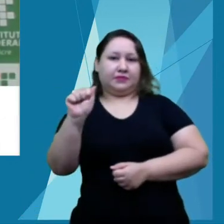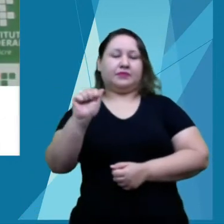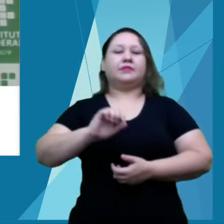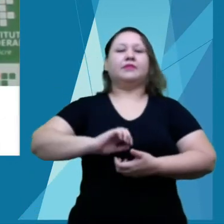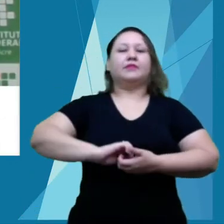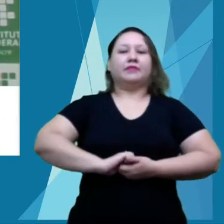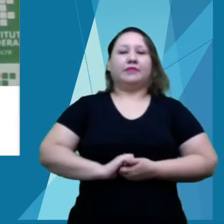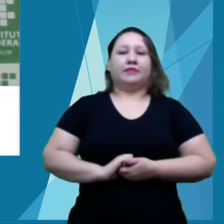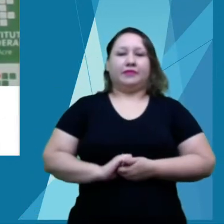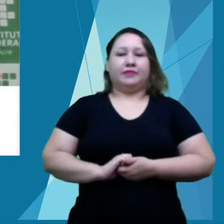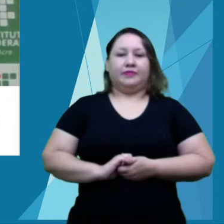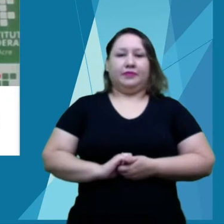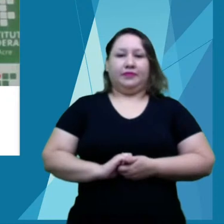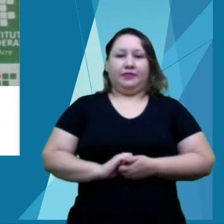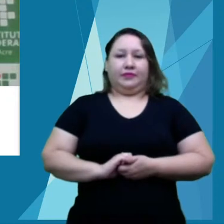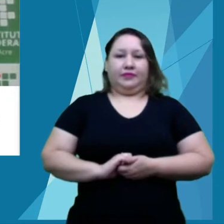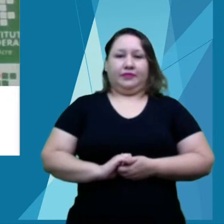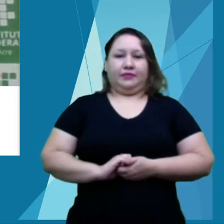Acácio.